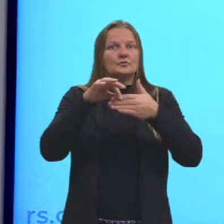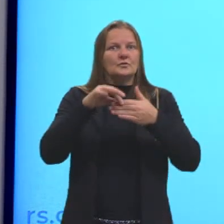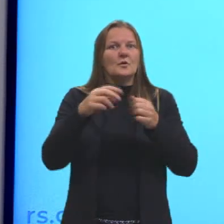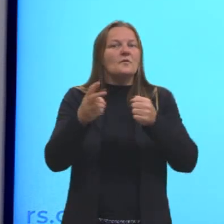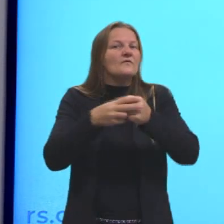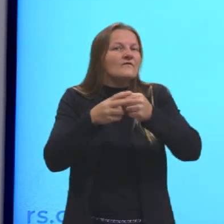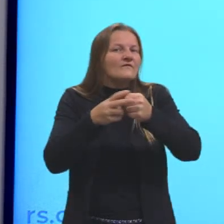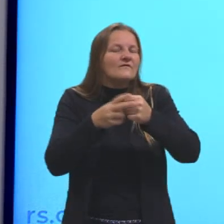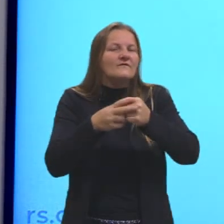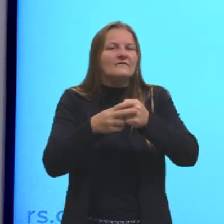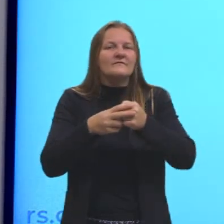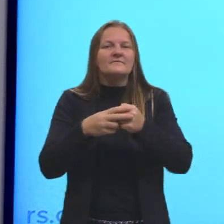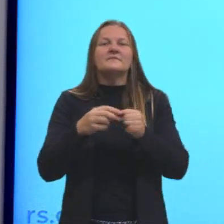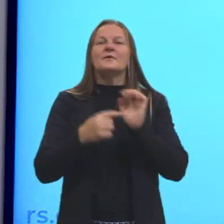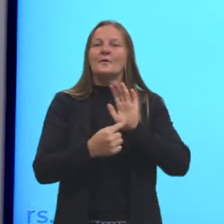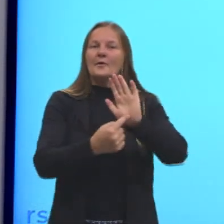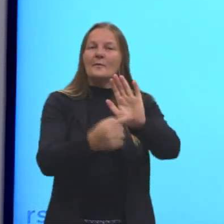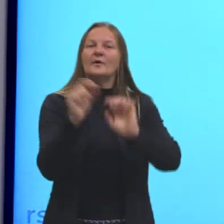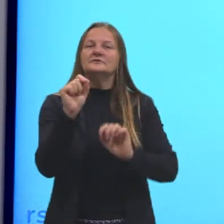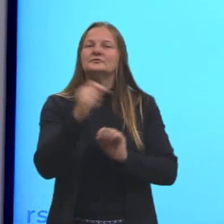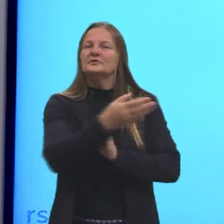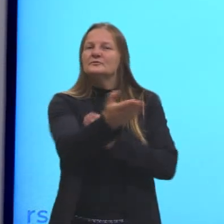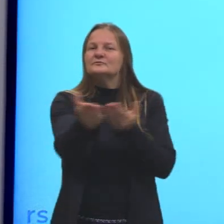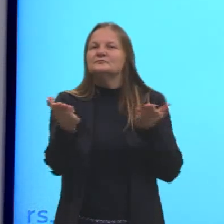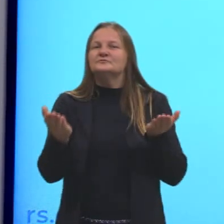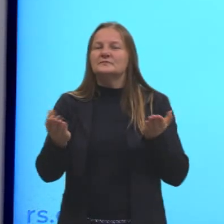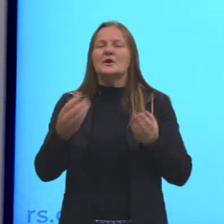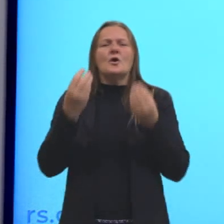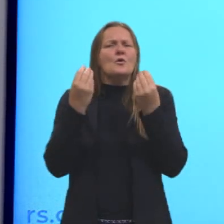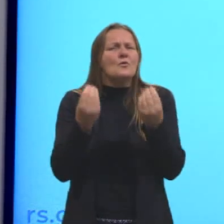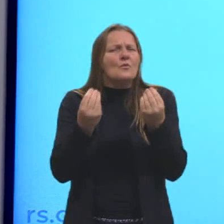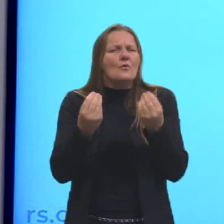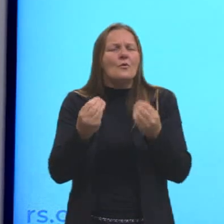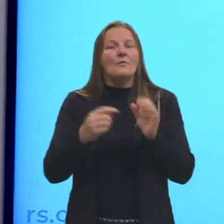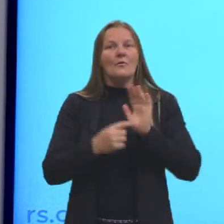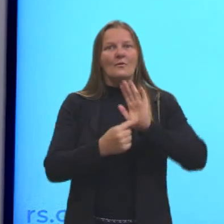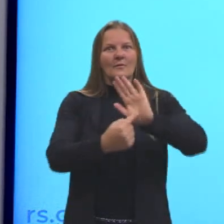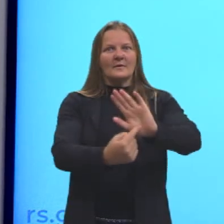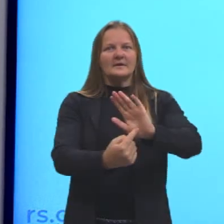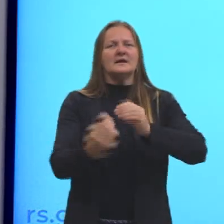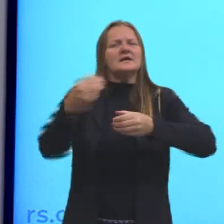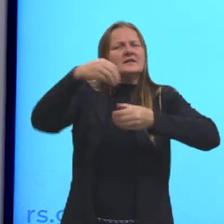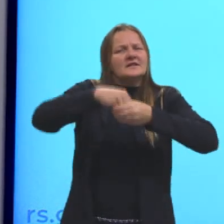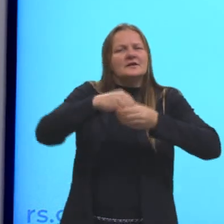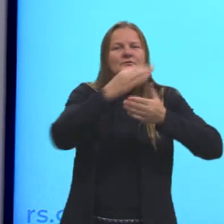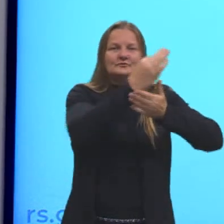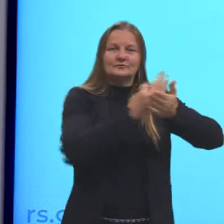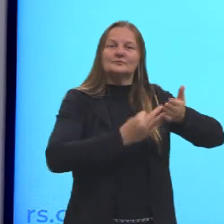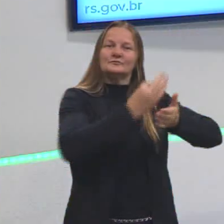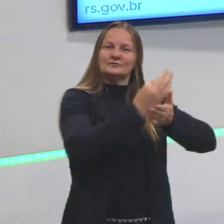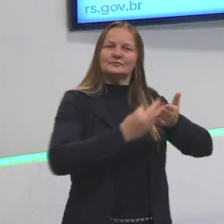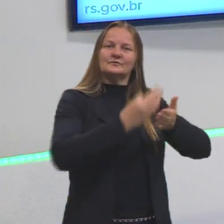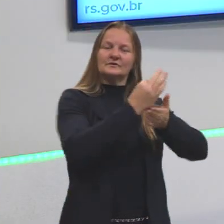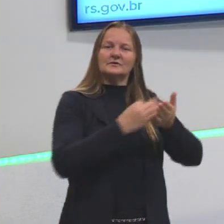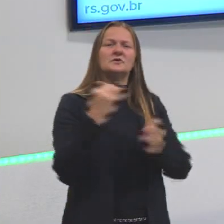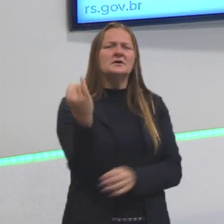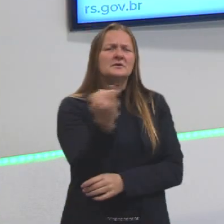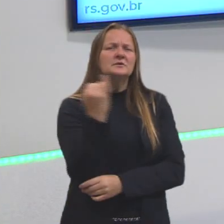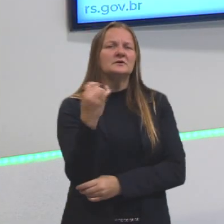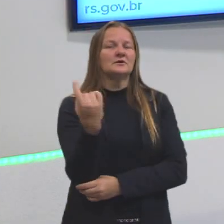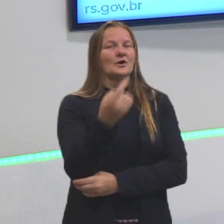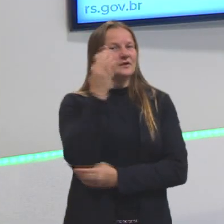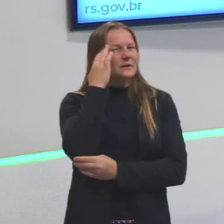verbos estão mostrando para vocês como eles aparecem dentro dos textos. É importante nós